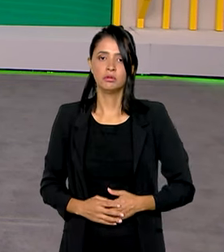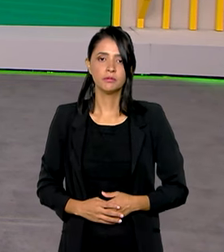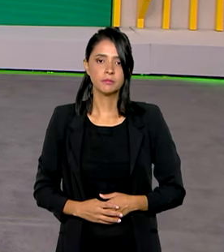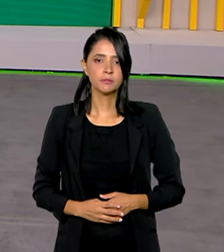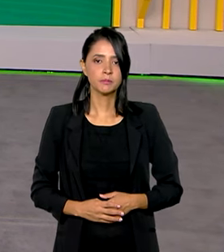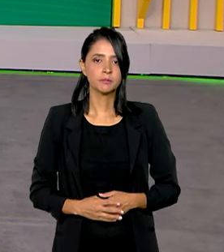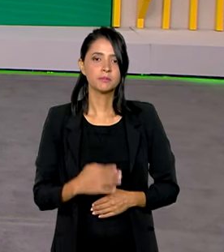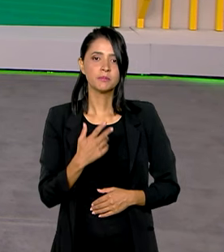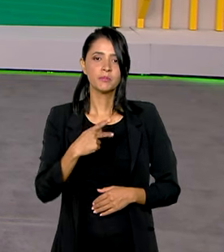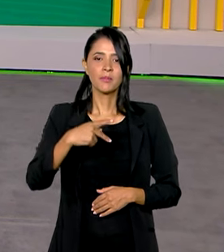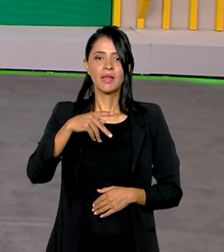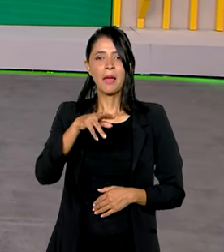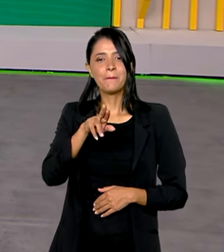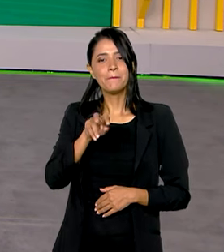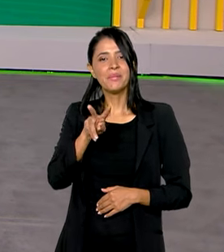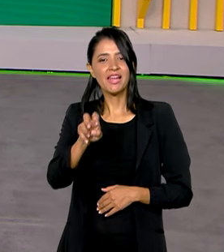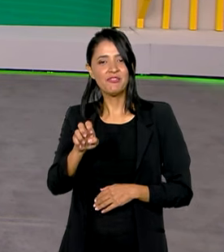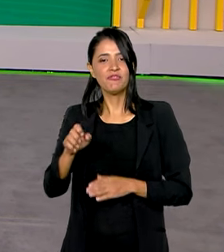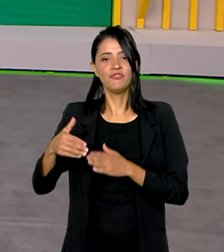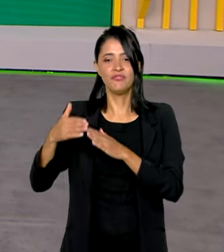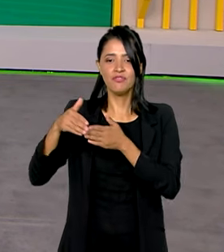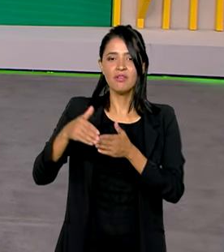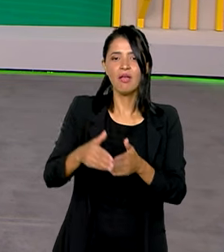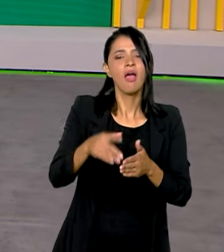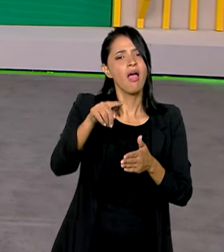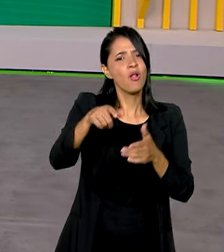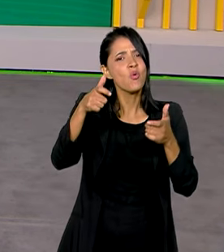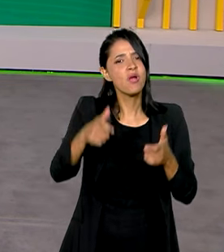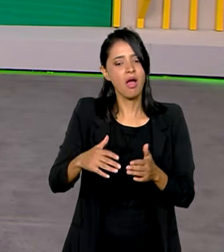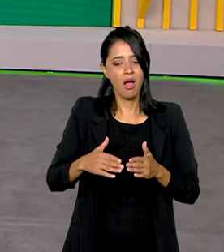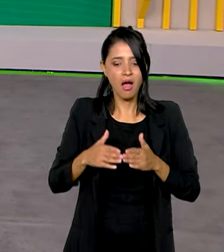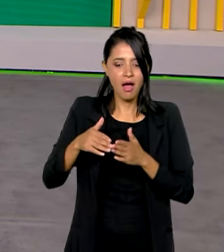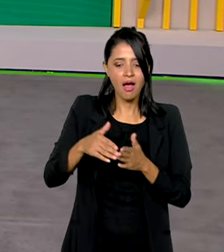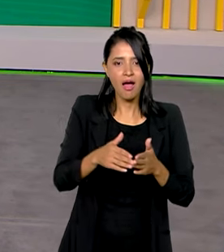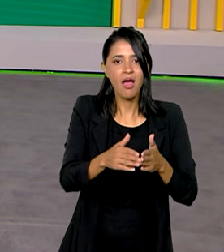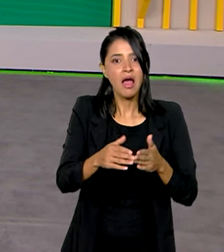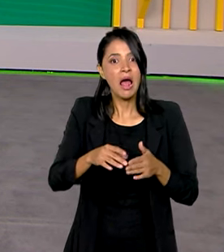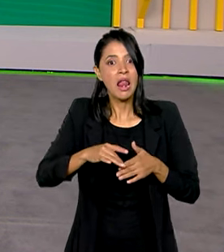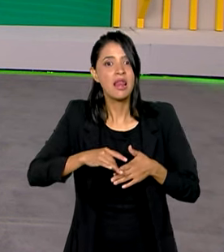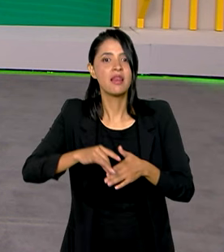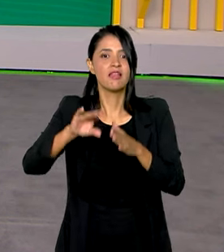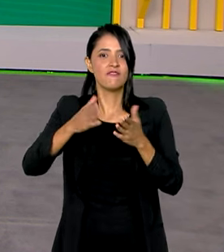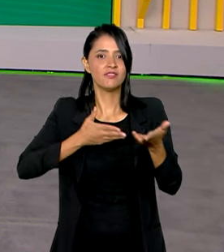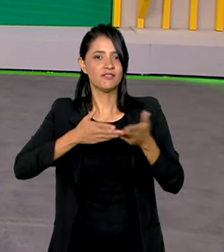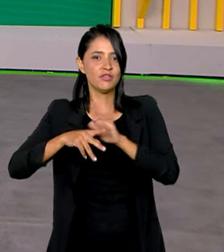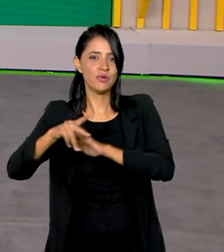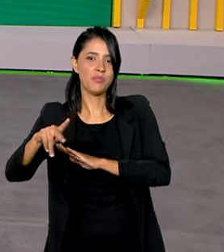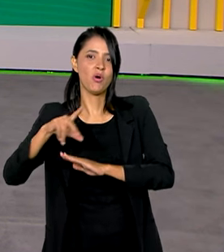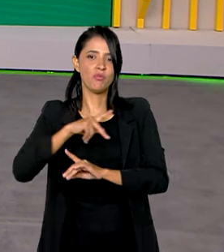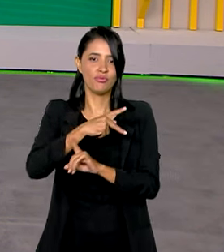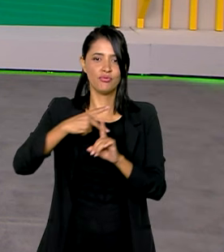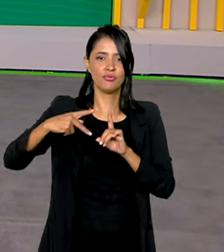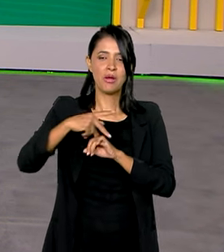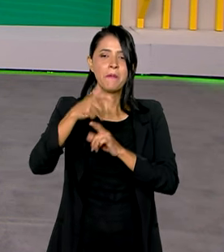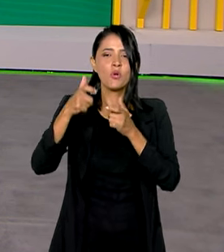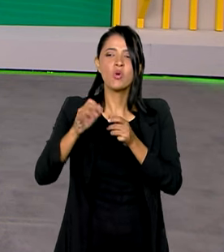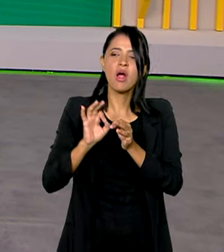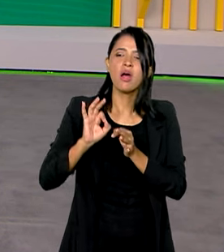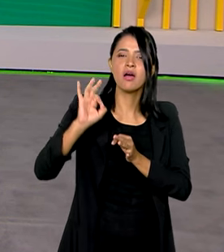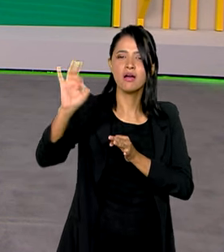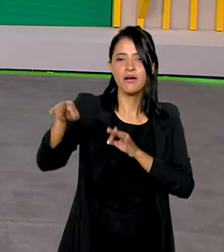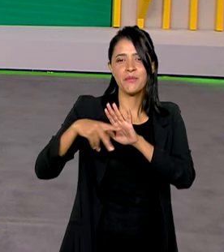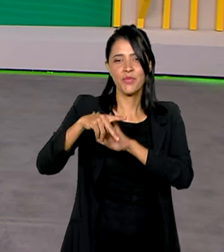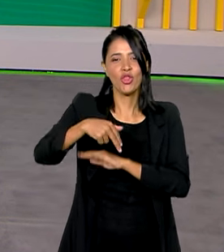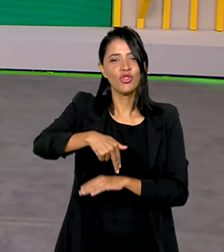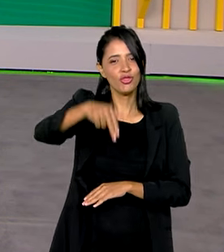Os pré-vibarcos são unidades flutuantes que levam serviços da Previdência Social para comunidades afastadas da